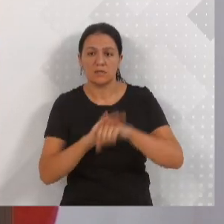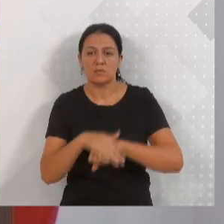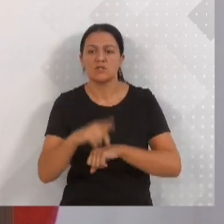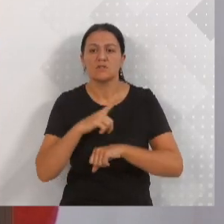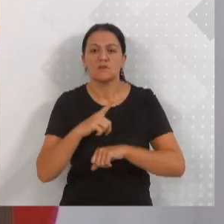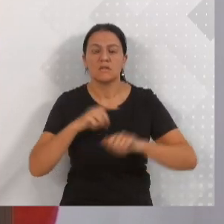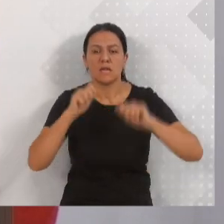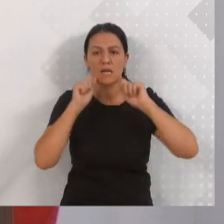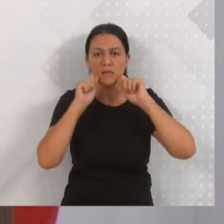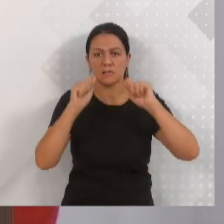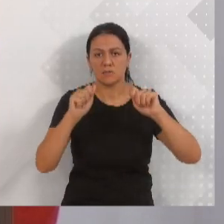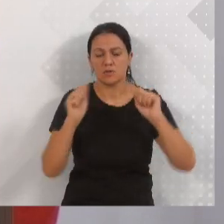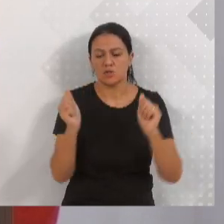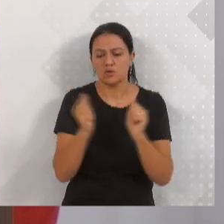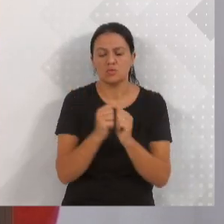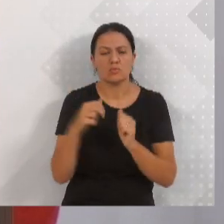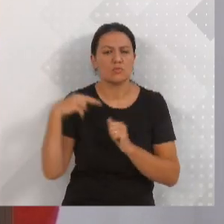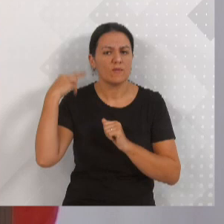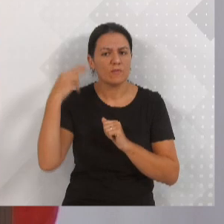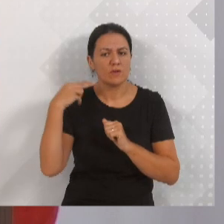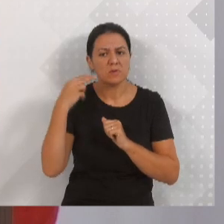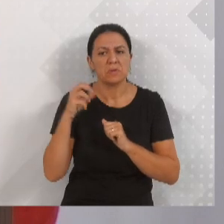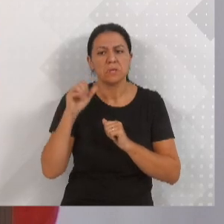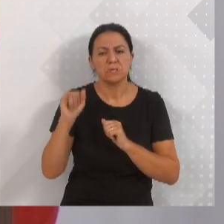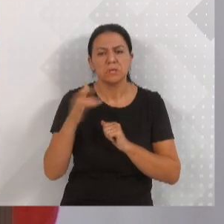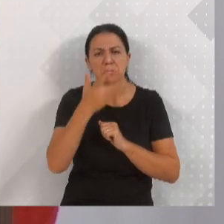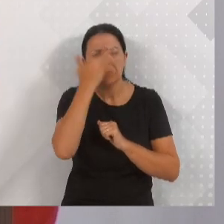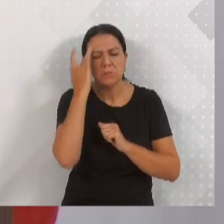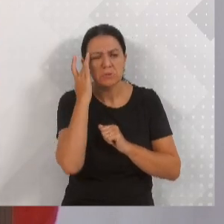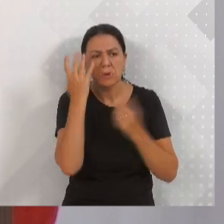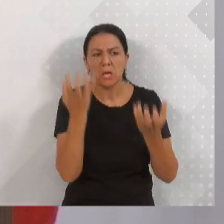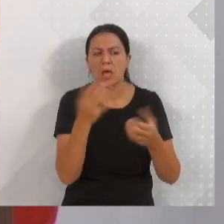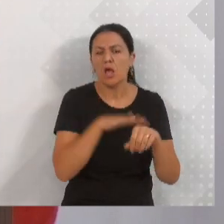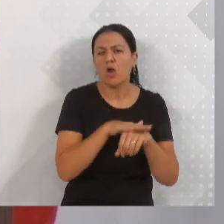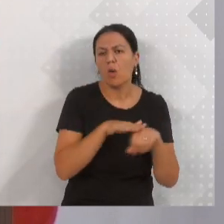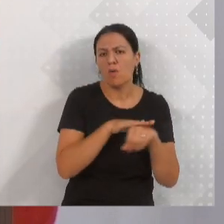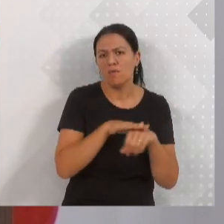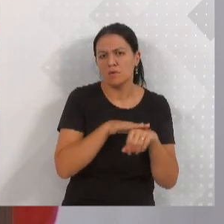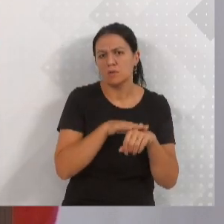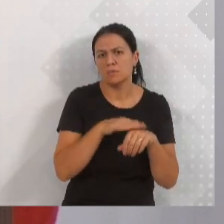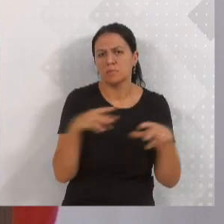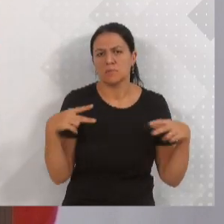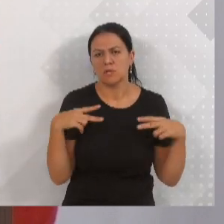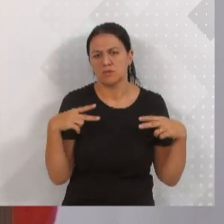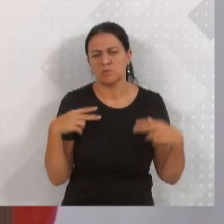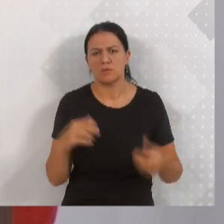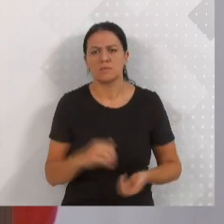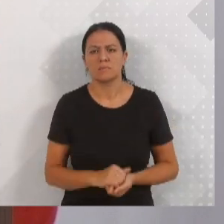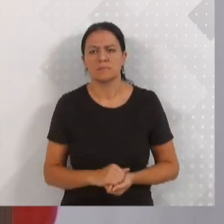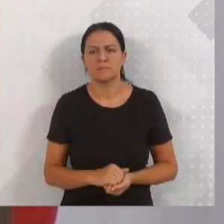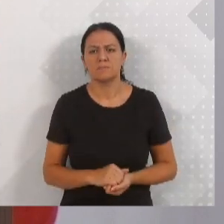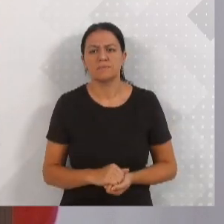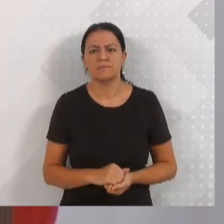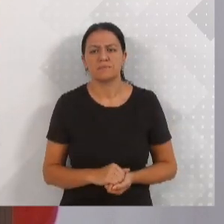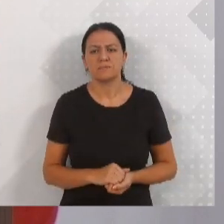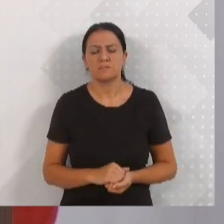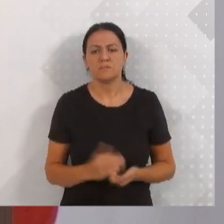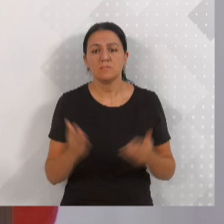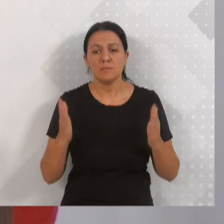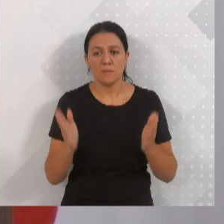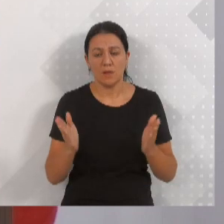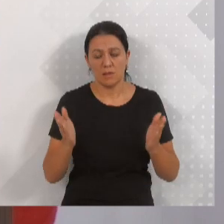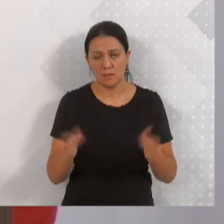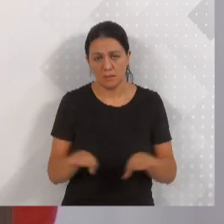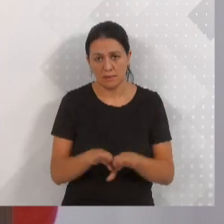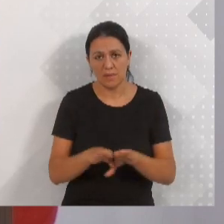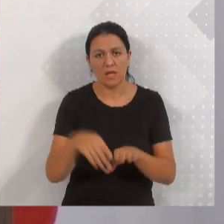os vereadores, caso alguém queira conversar em particular. Na noite de ontem, participei